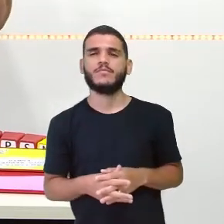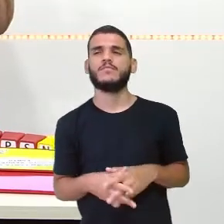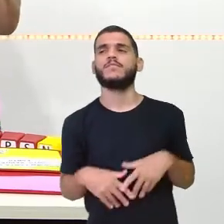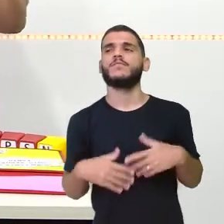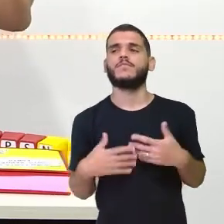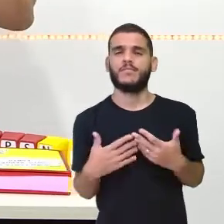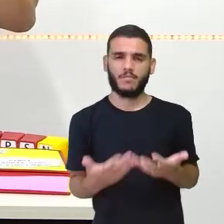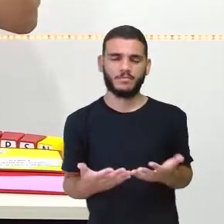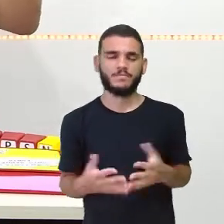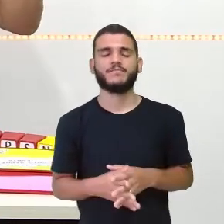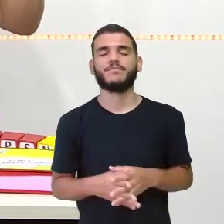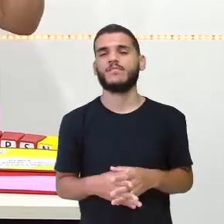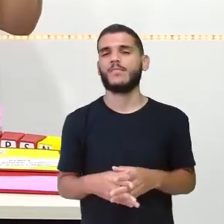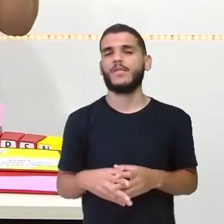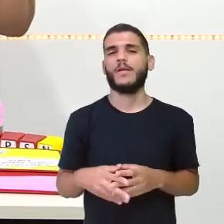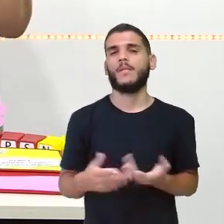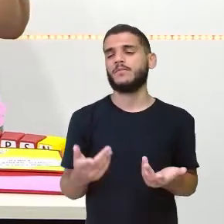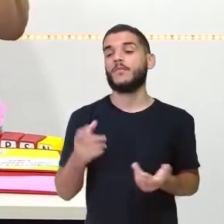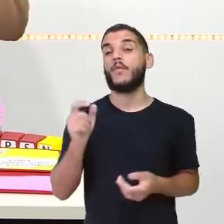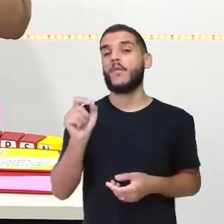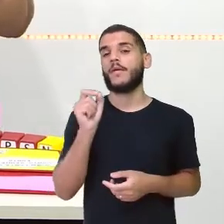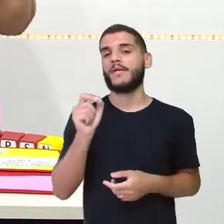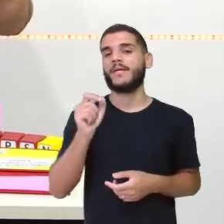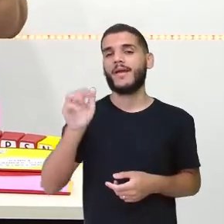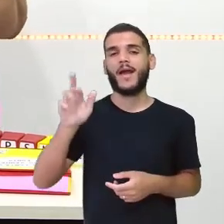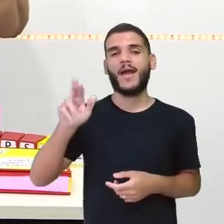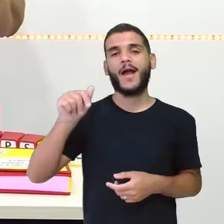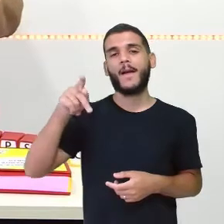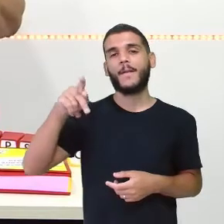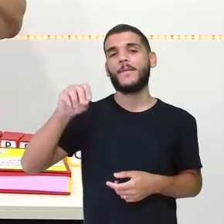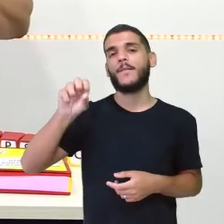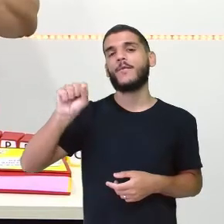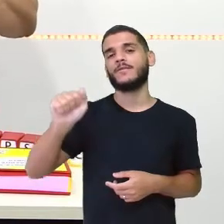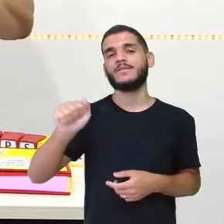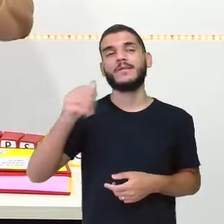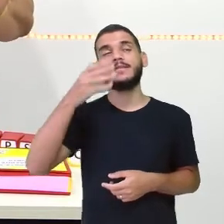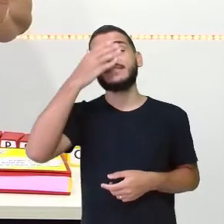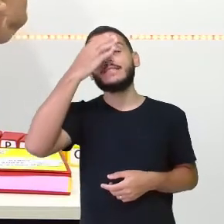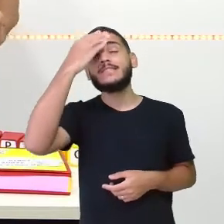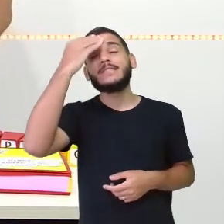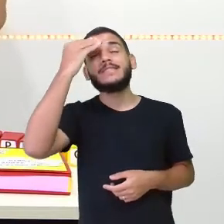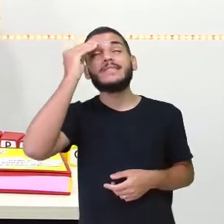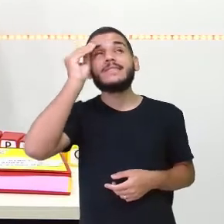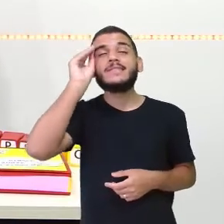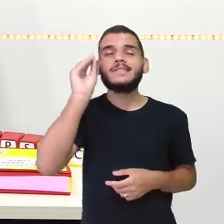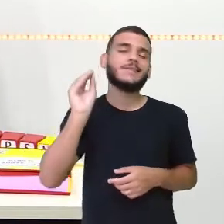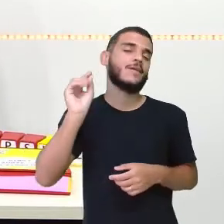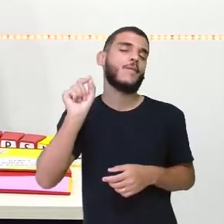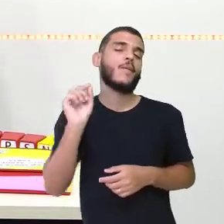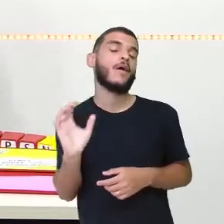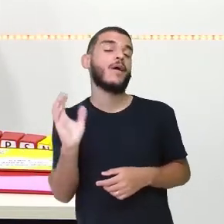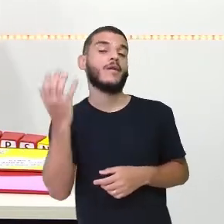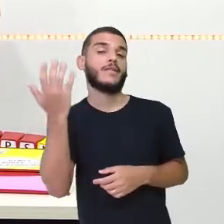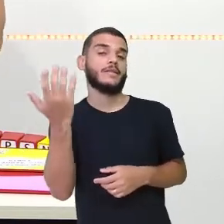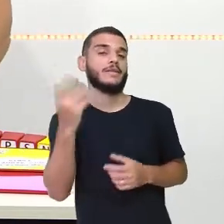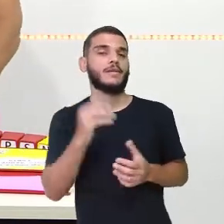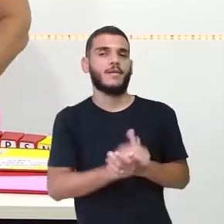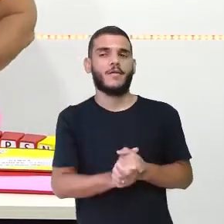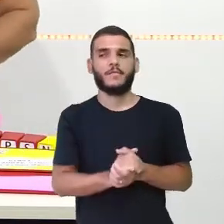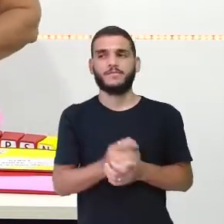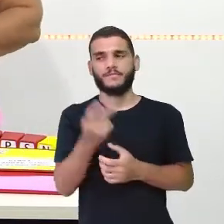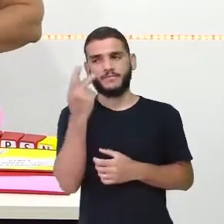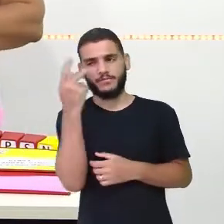a raposa esquecida do que ela aprontou com ele. E voltou na casa da